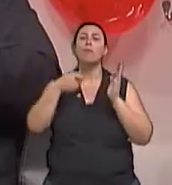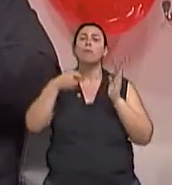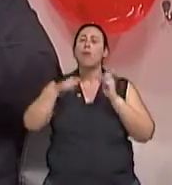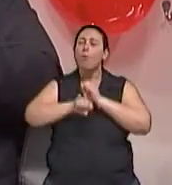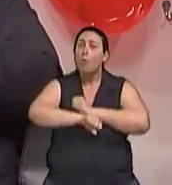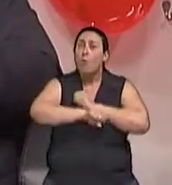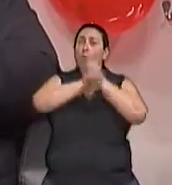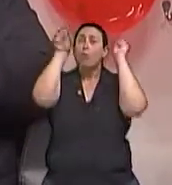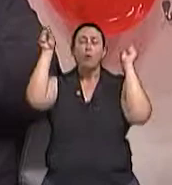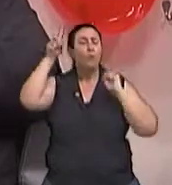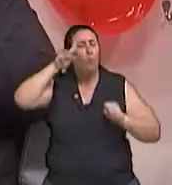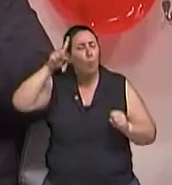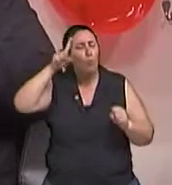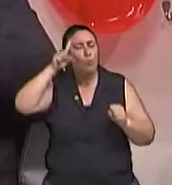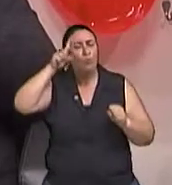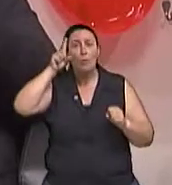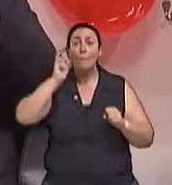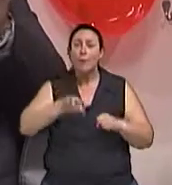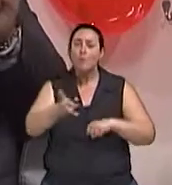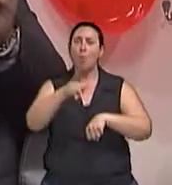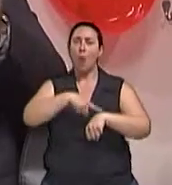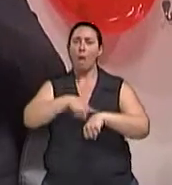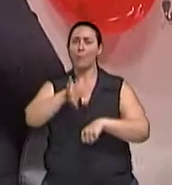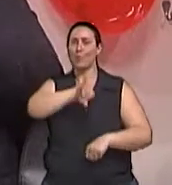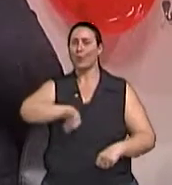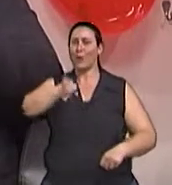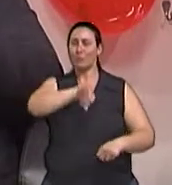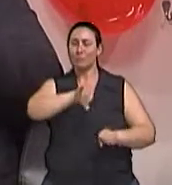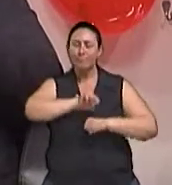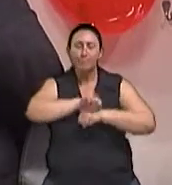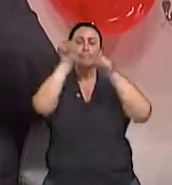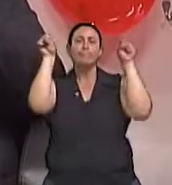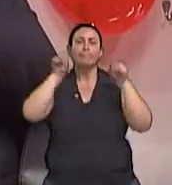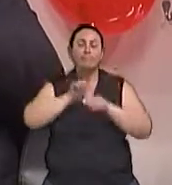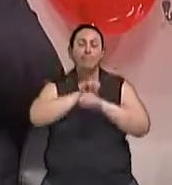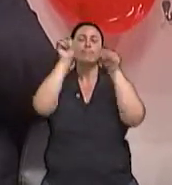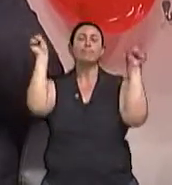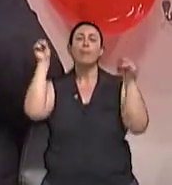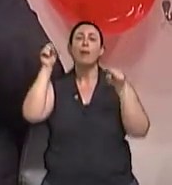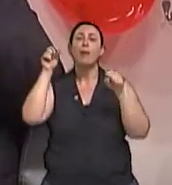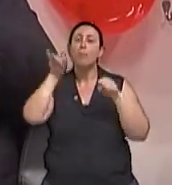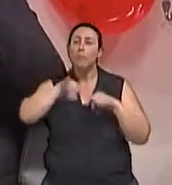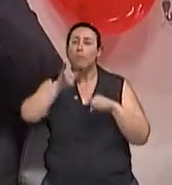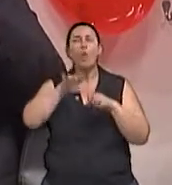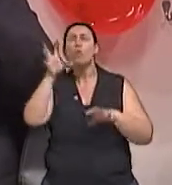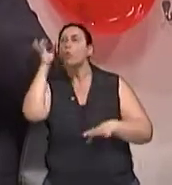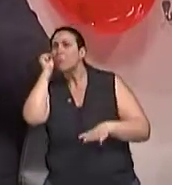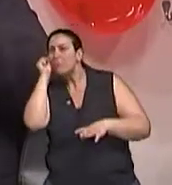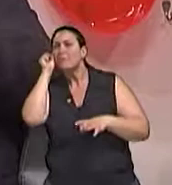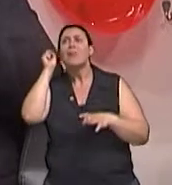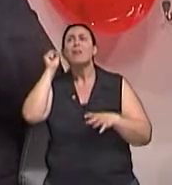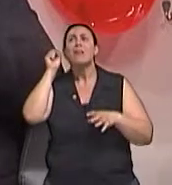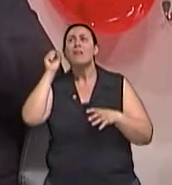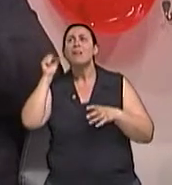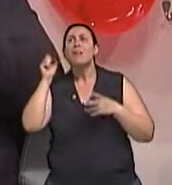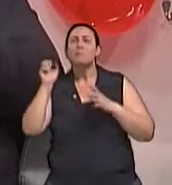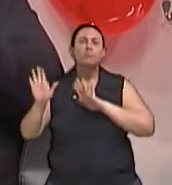todos os dias, aproximadamente, no mesmo horário. Isso ainda é mais importante para a hora de acordar do que para a hora de dormir. Porque, se não,